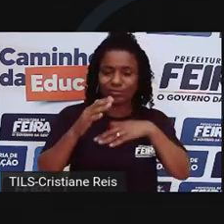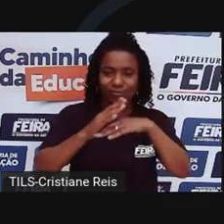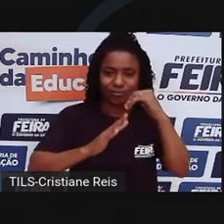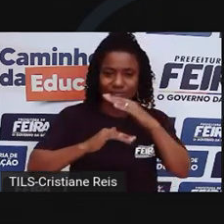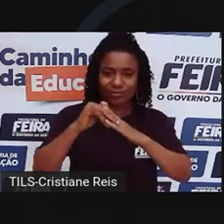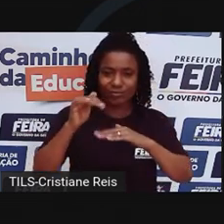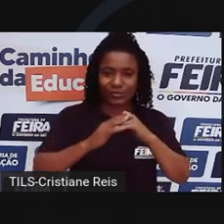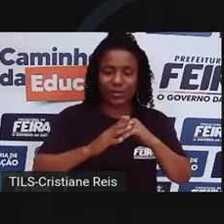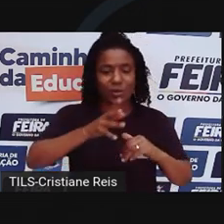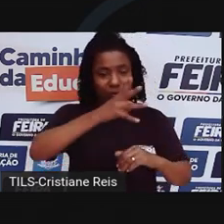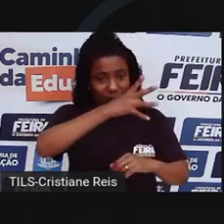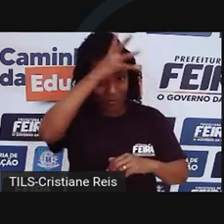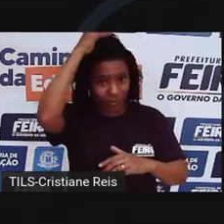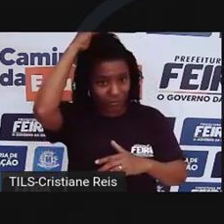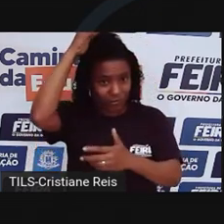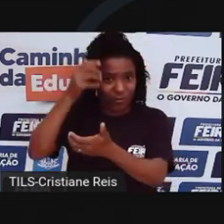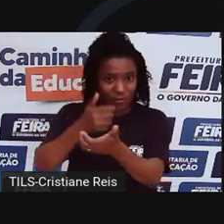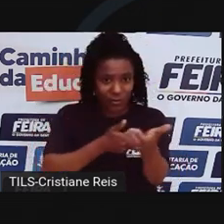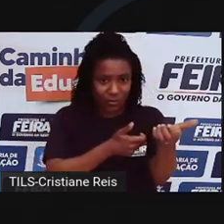e a polícia.